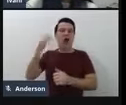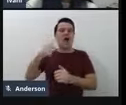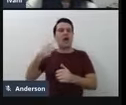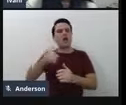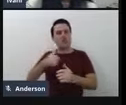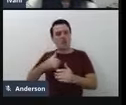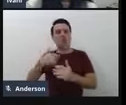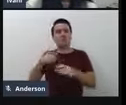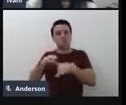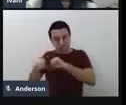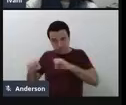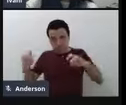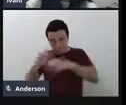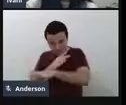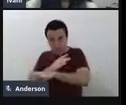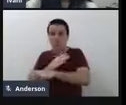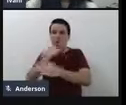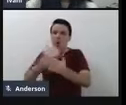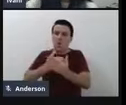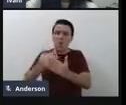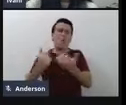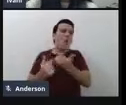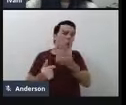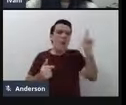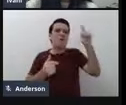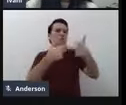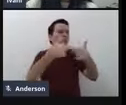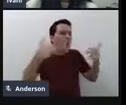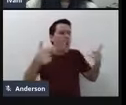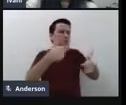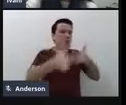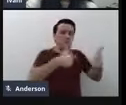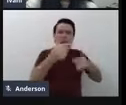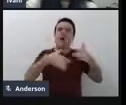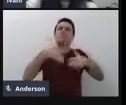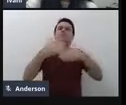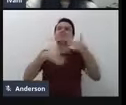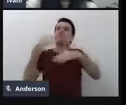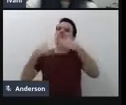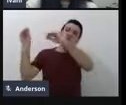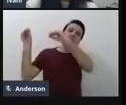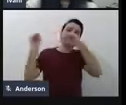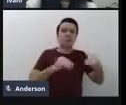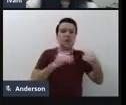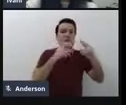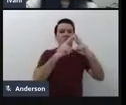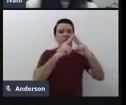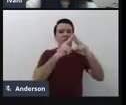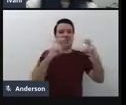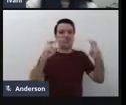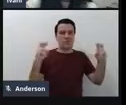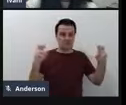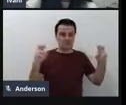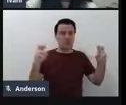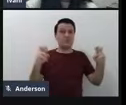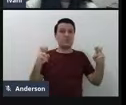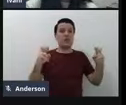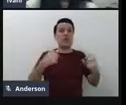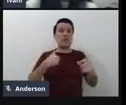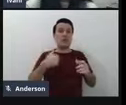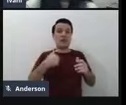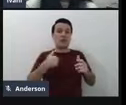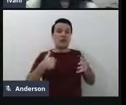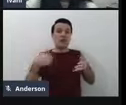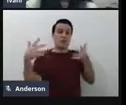espaços, né, e vim parar aqui em Florianópolis. E aí, quando eu cheguei